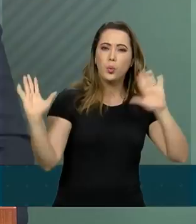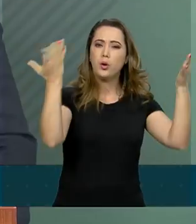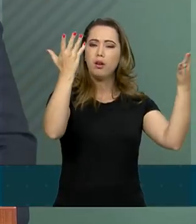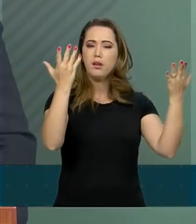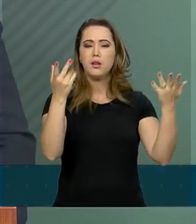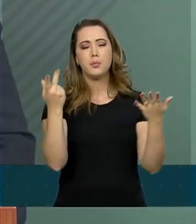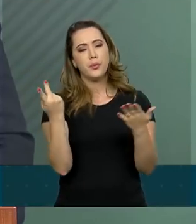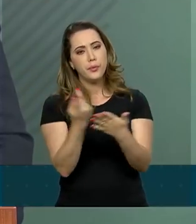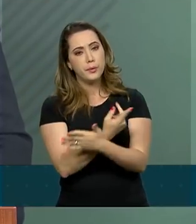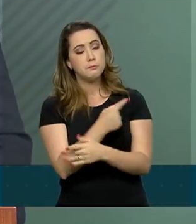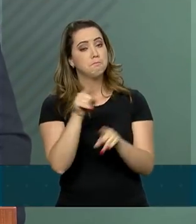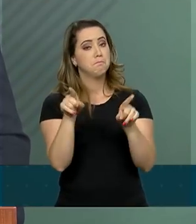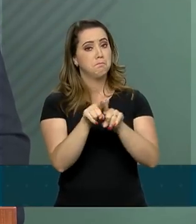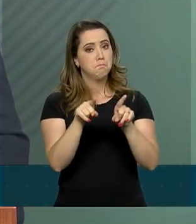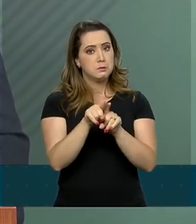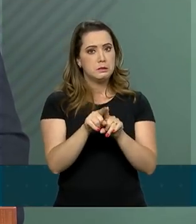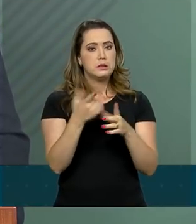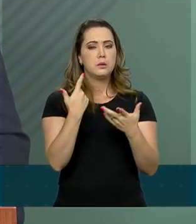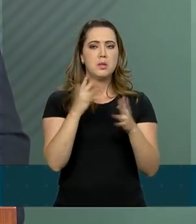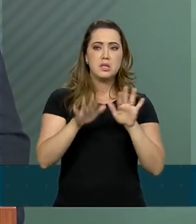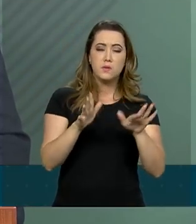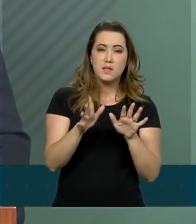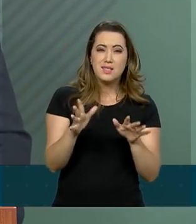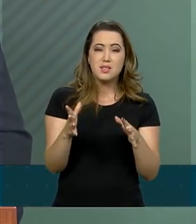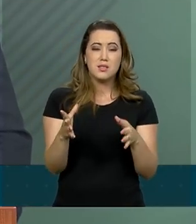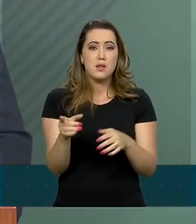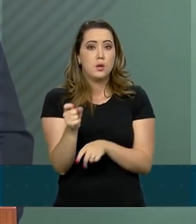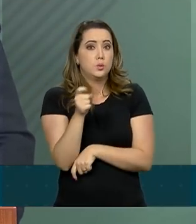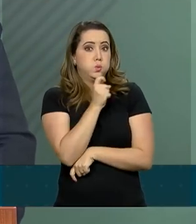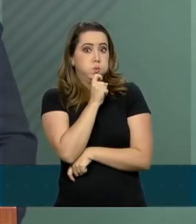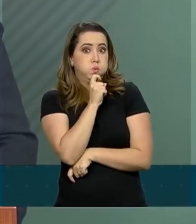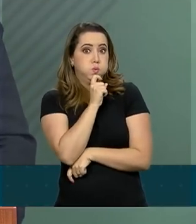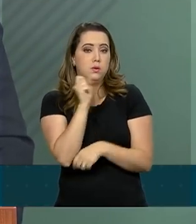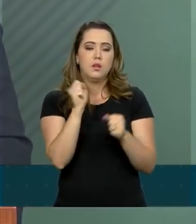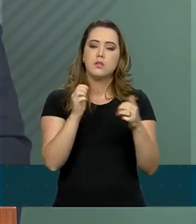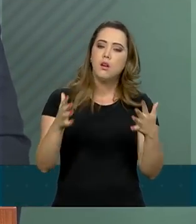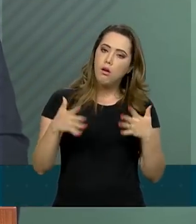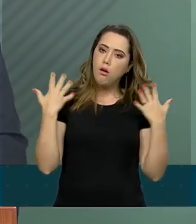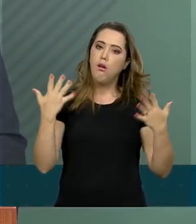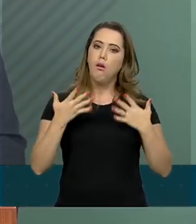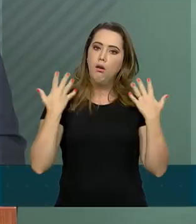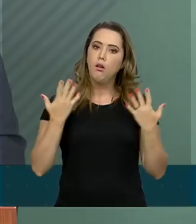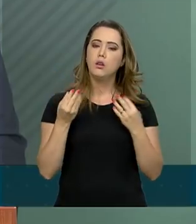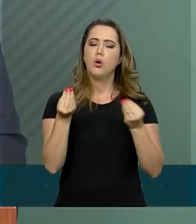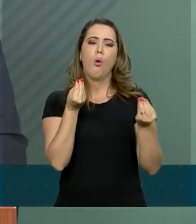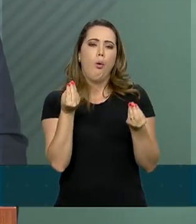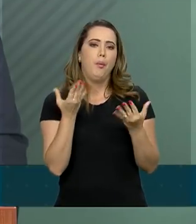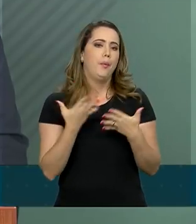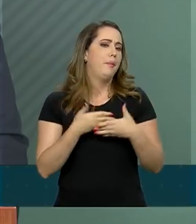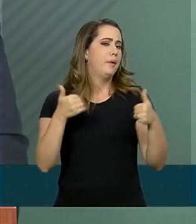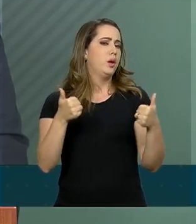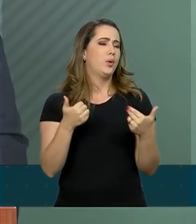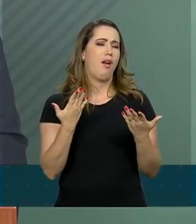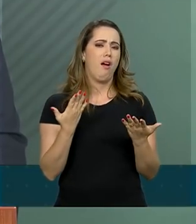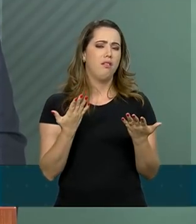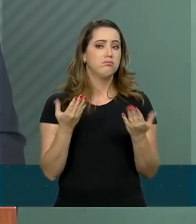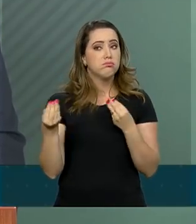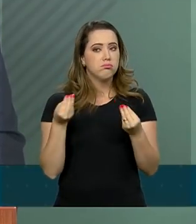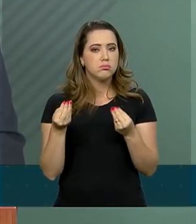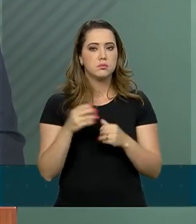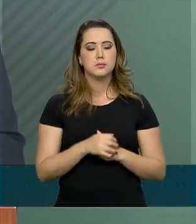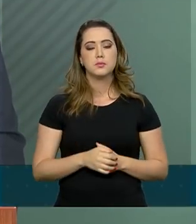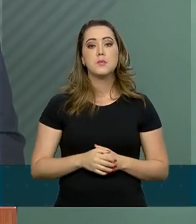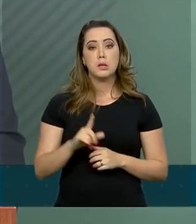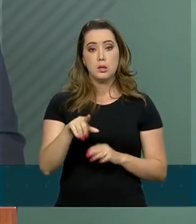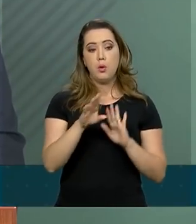eventos climáticos extremos. Para abenizar esses efeitos, o projeto identificou